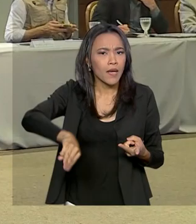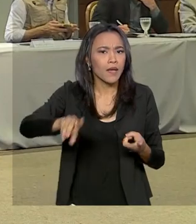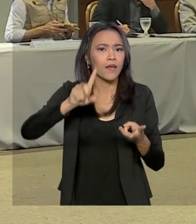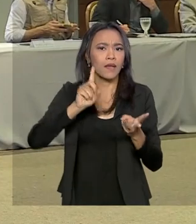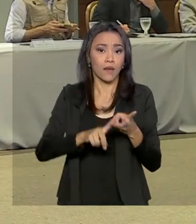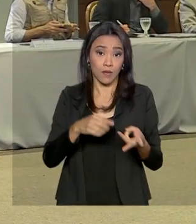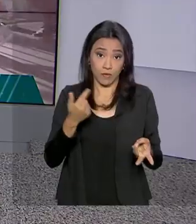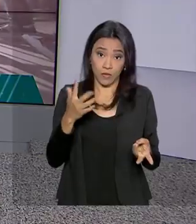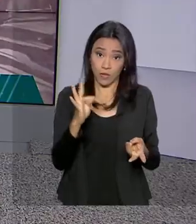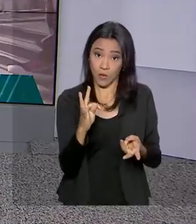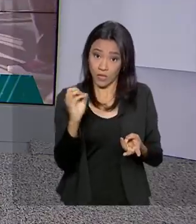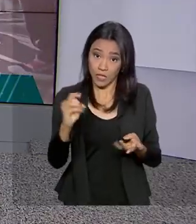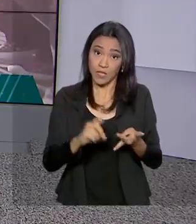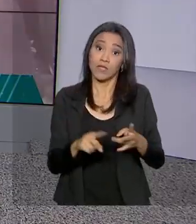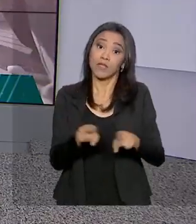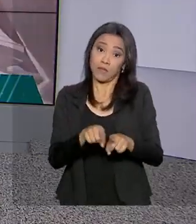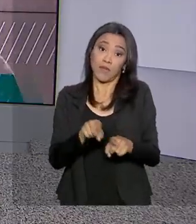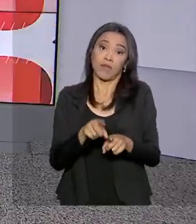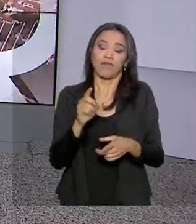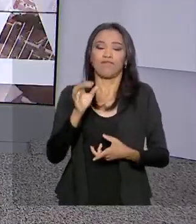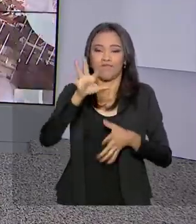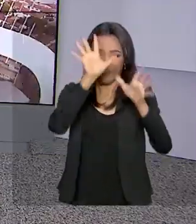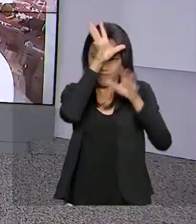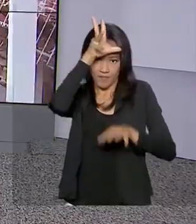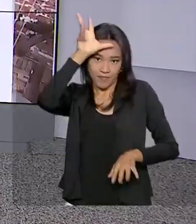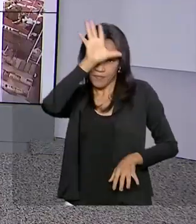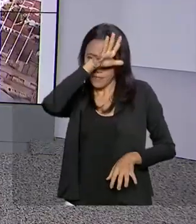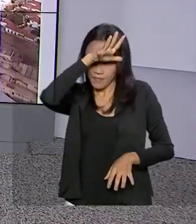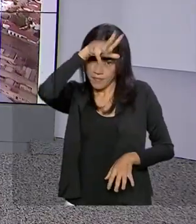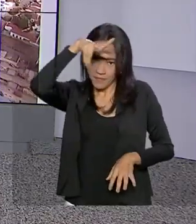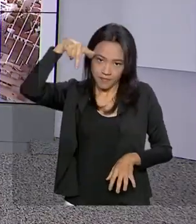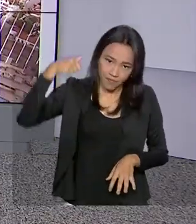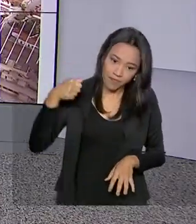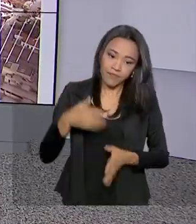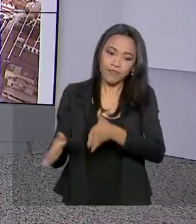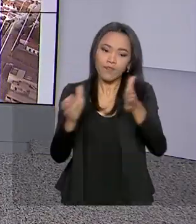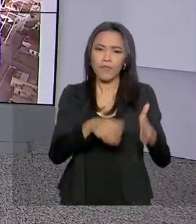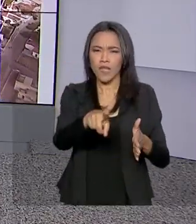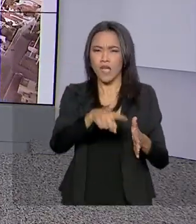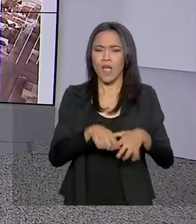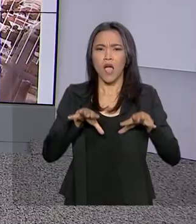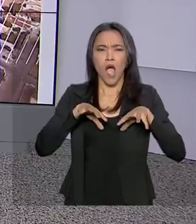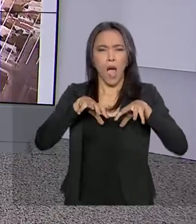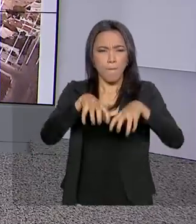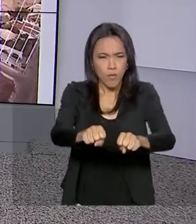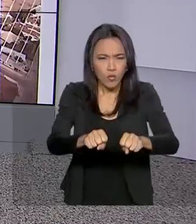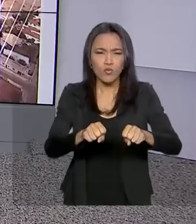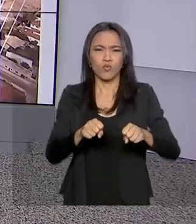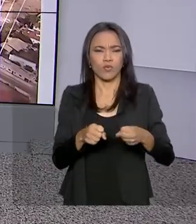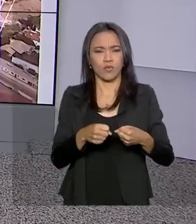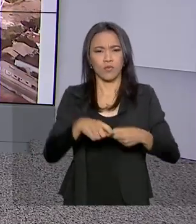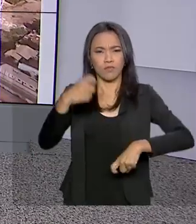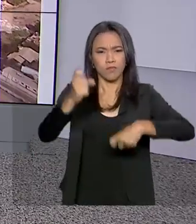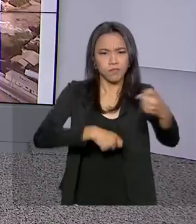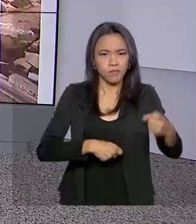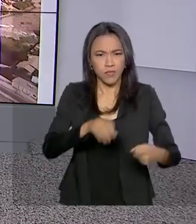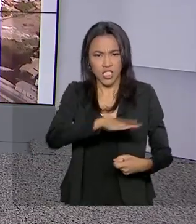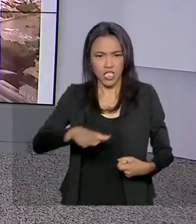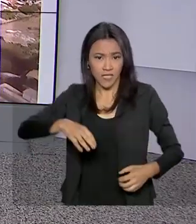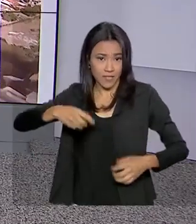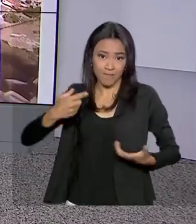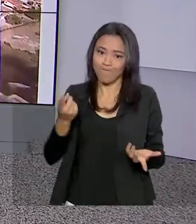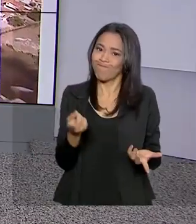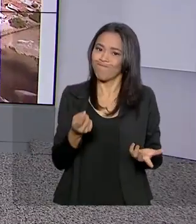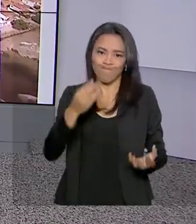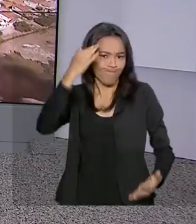Mato Grosso. Tolerância zero contra o abuso e exploração sexual de crianças e adolescentes. Foi iniciada hoje